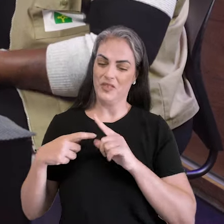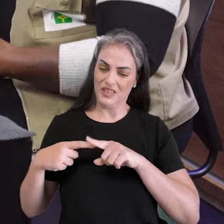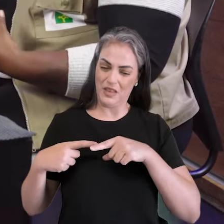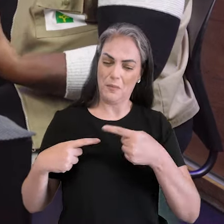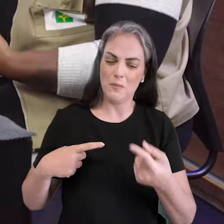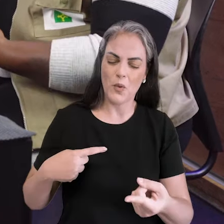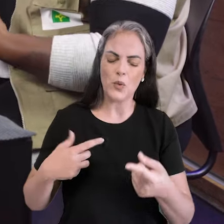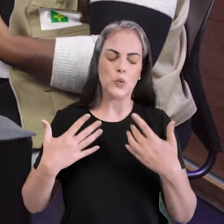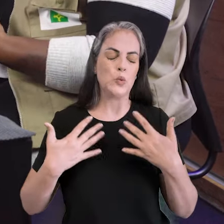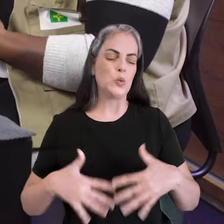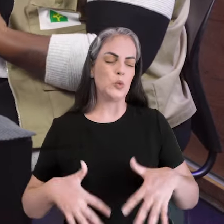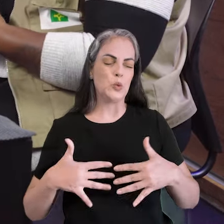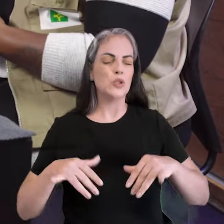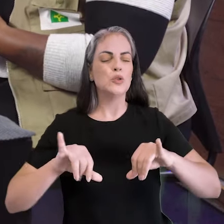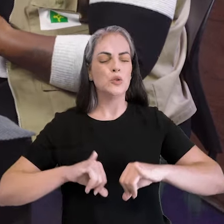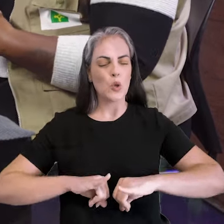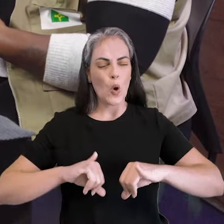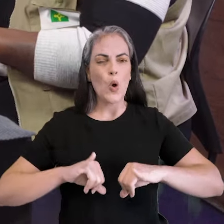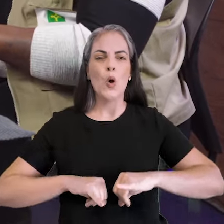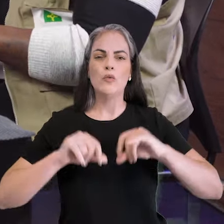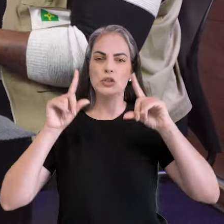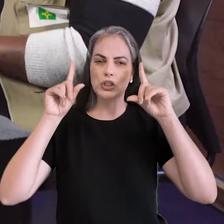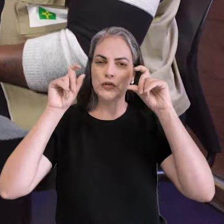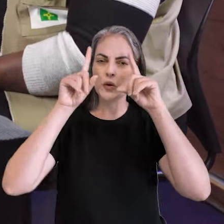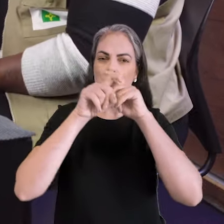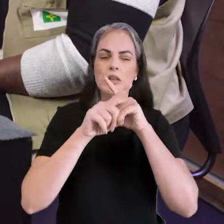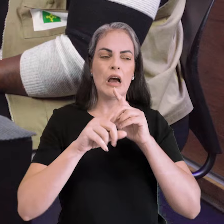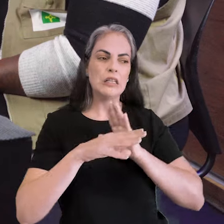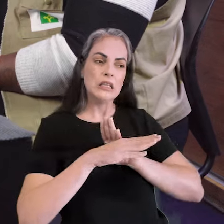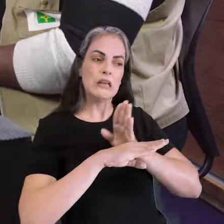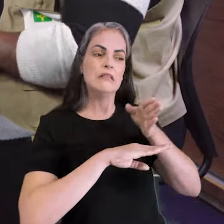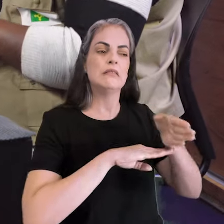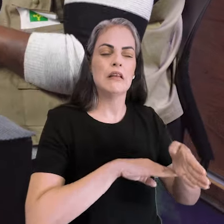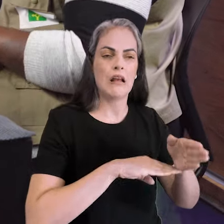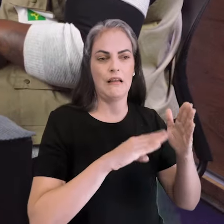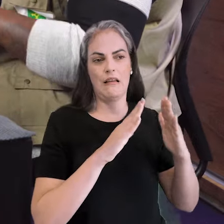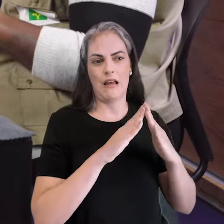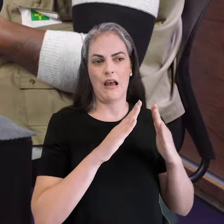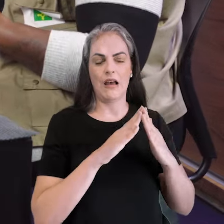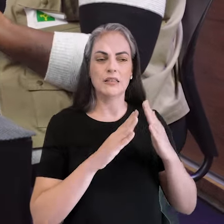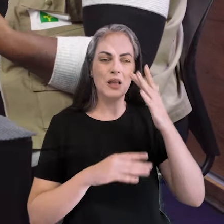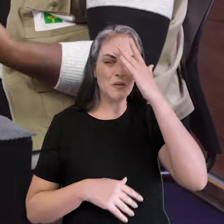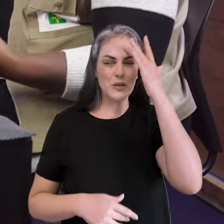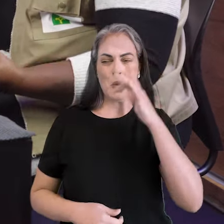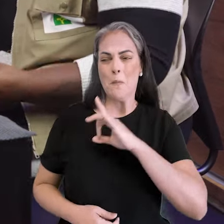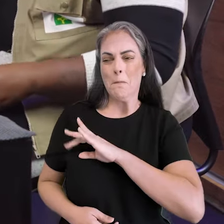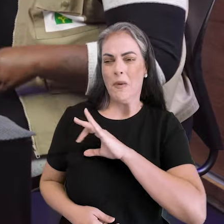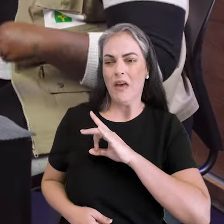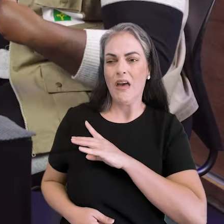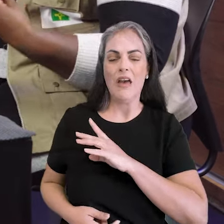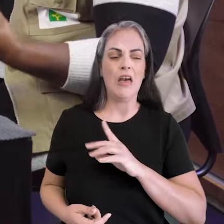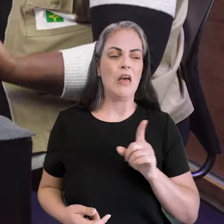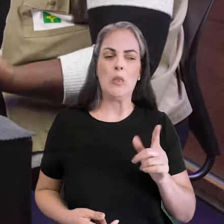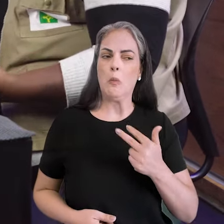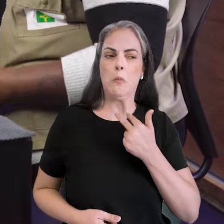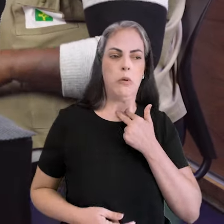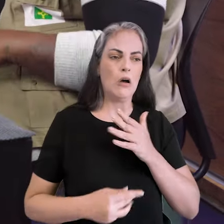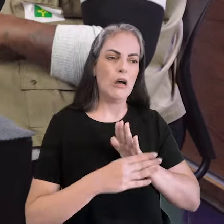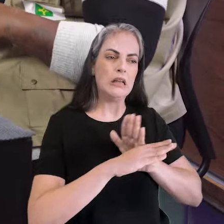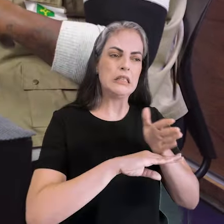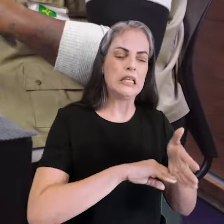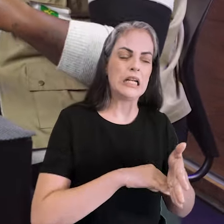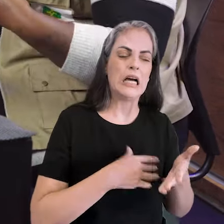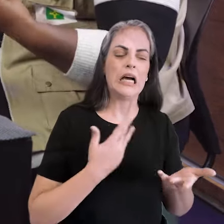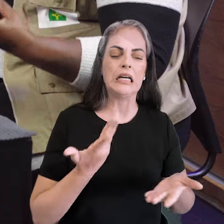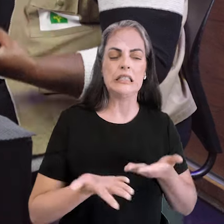ter essa... Adentrar o imóvel, sabe? Porque as pessoas ficaram com medo, a gente não podia entrar